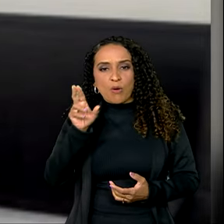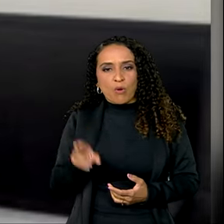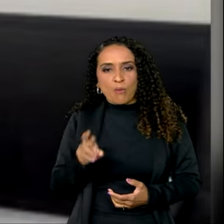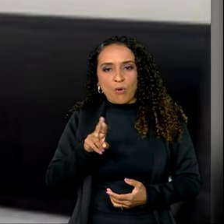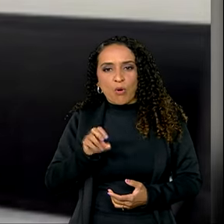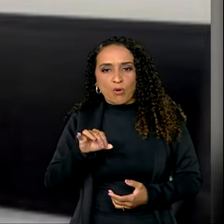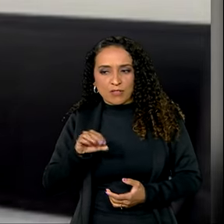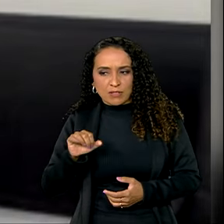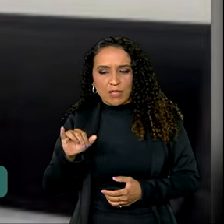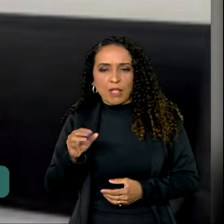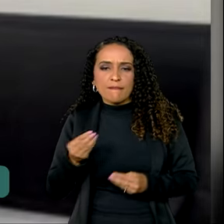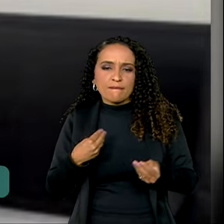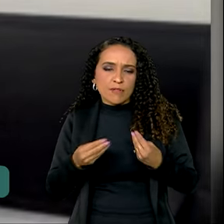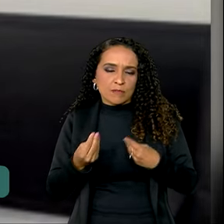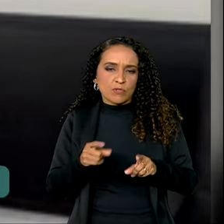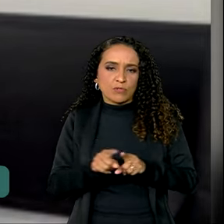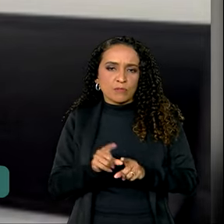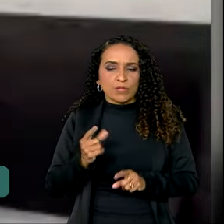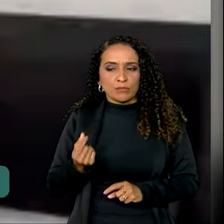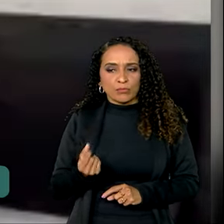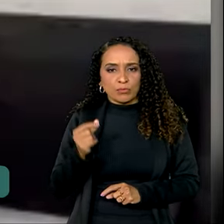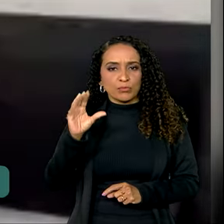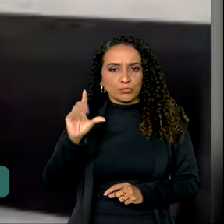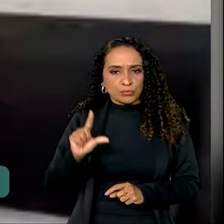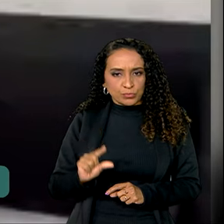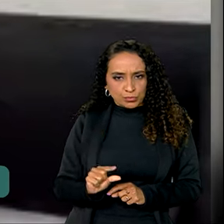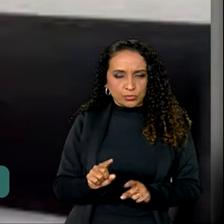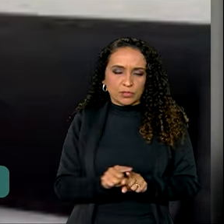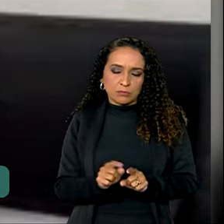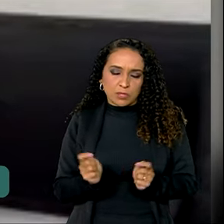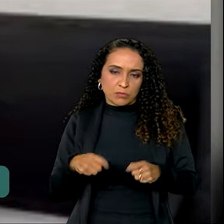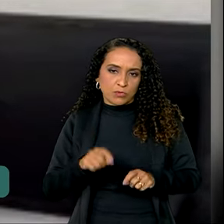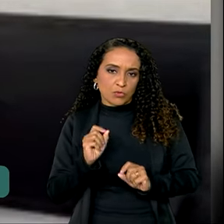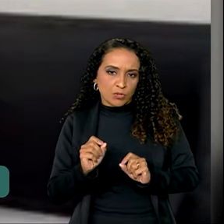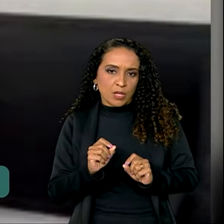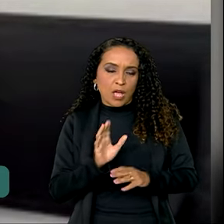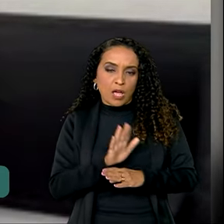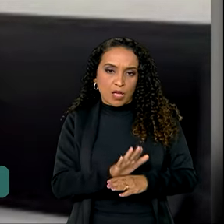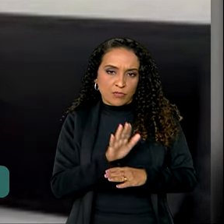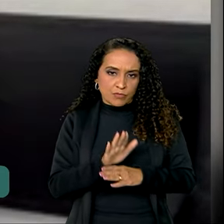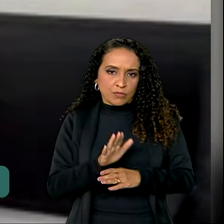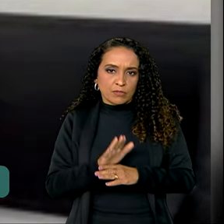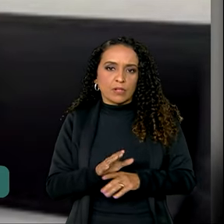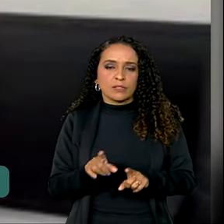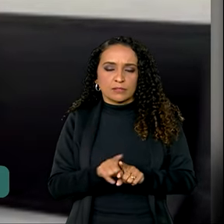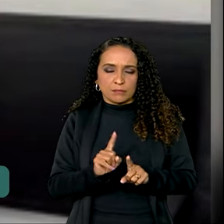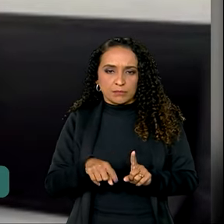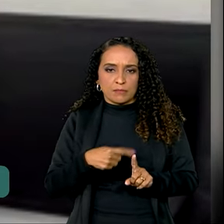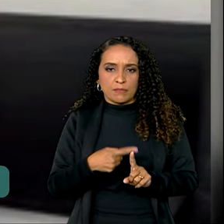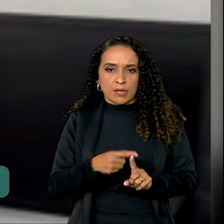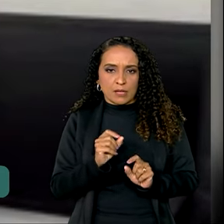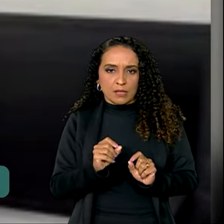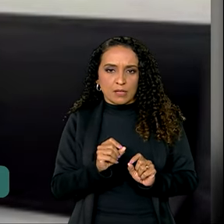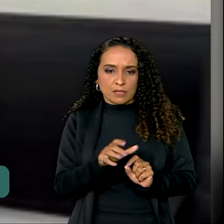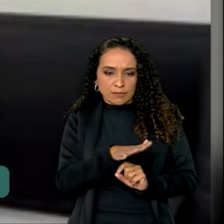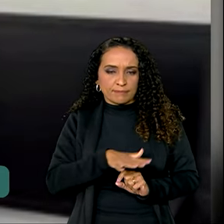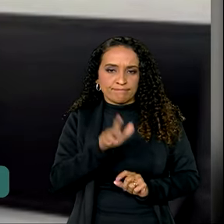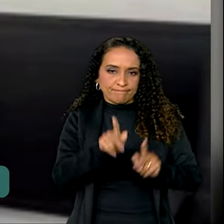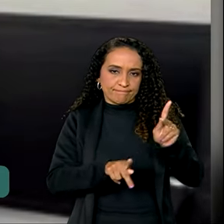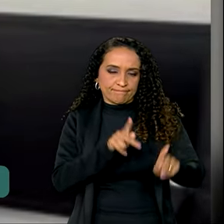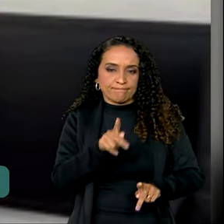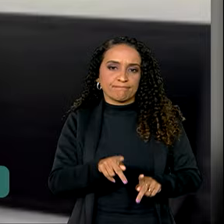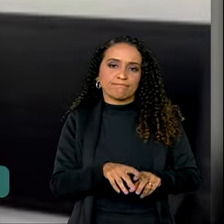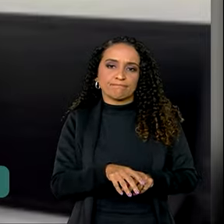flexibilizaram também a questão do valor para poder ajudar um pouco mais ainda esse pessoal